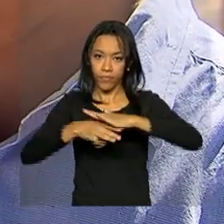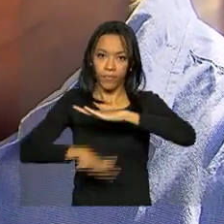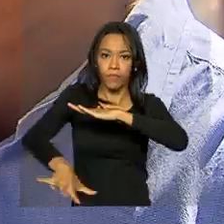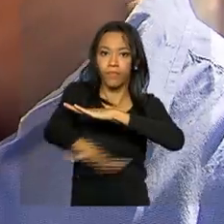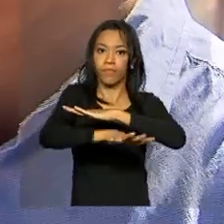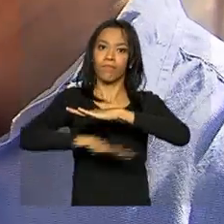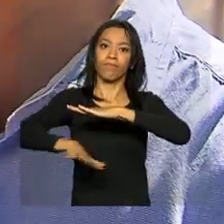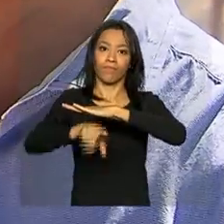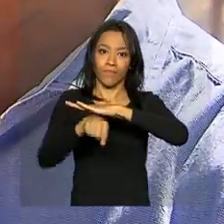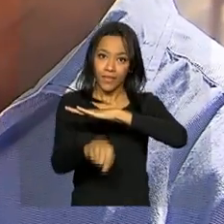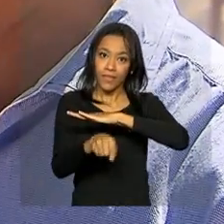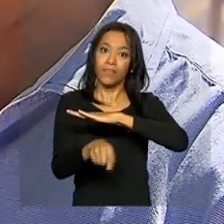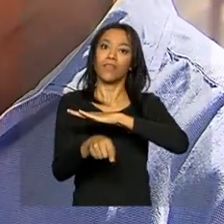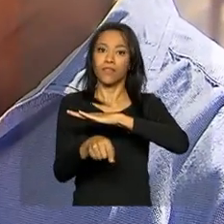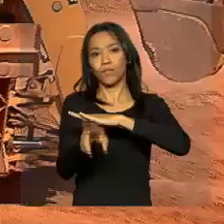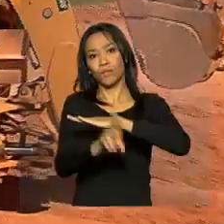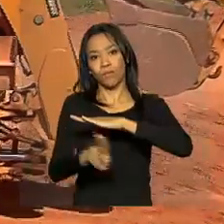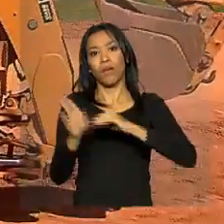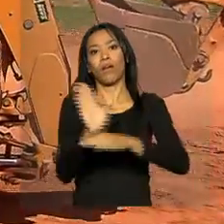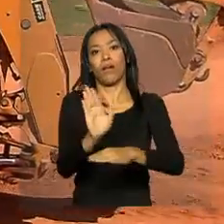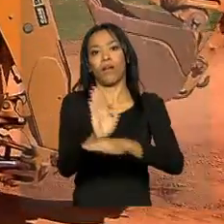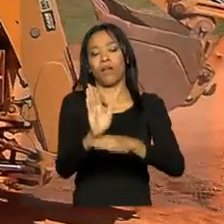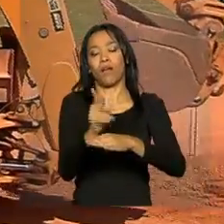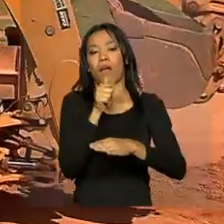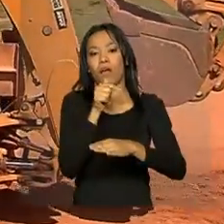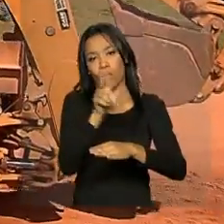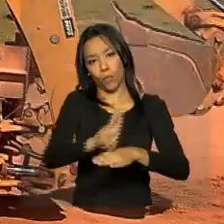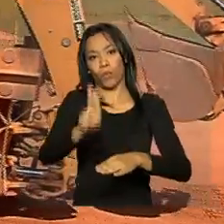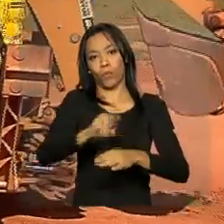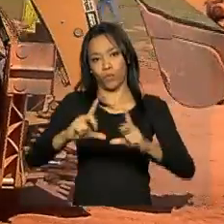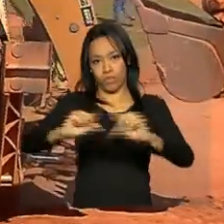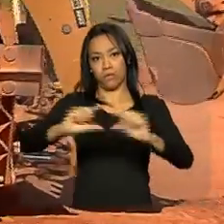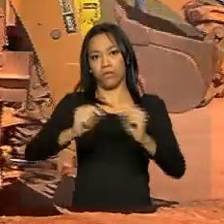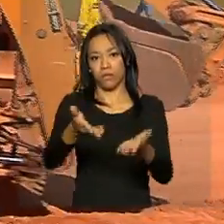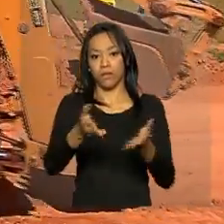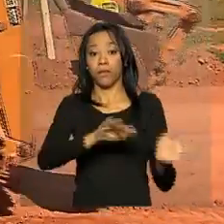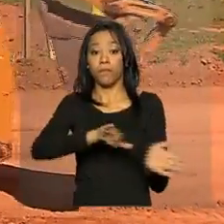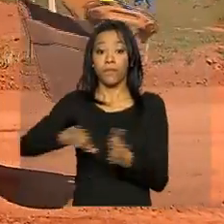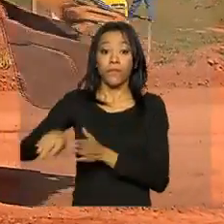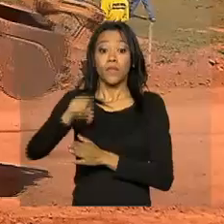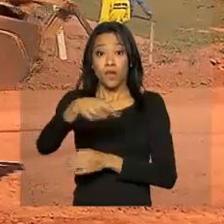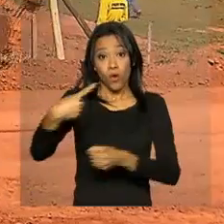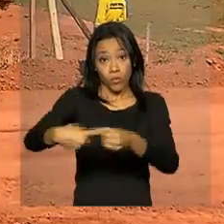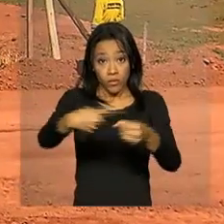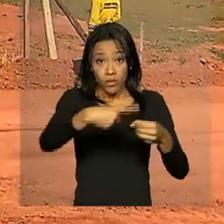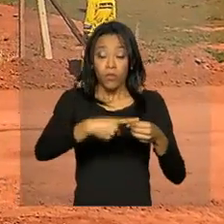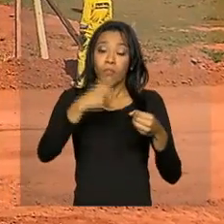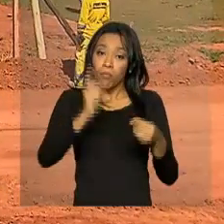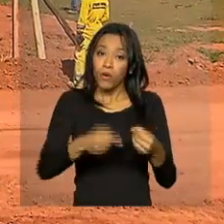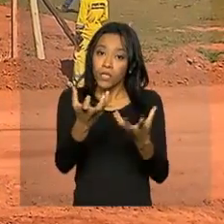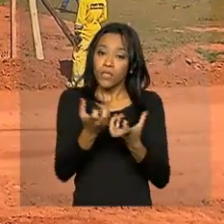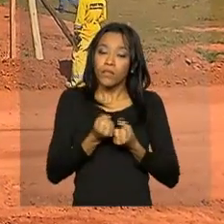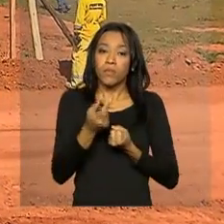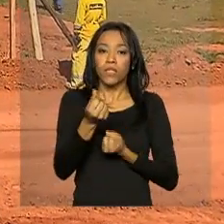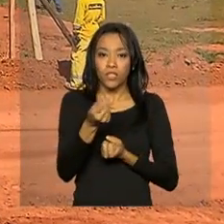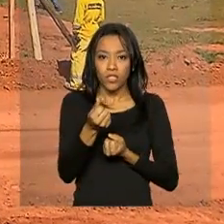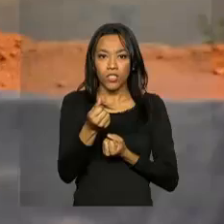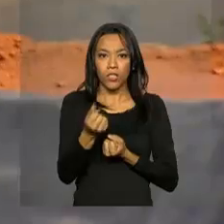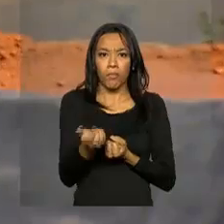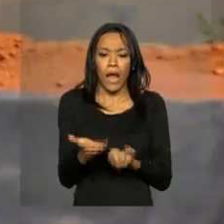bacia que abastece boa parte do Distrito Federal. O município poderá receber recursos do Programa de Despoluição de Bacias